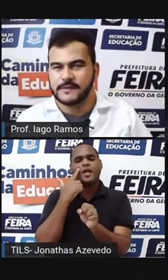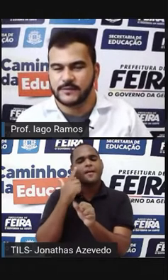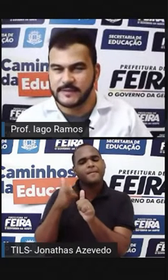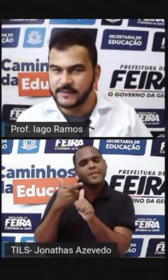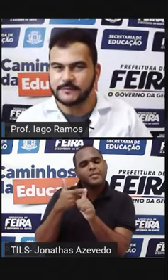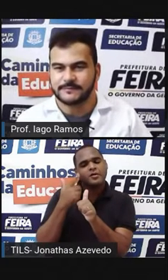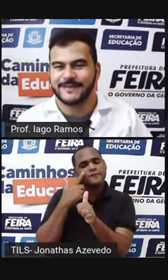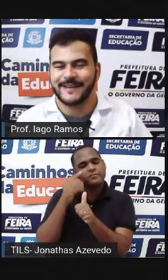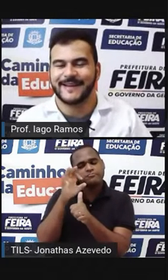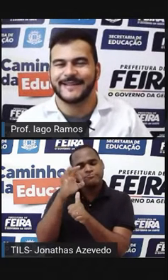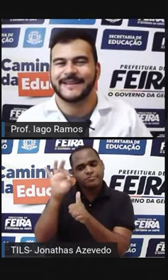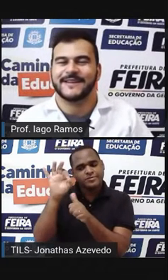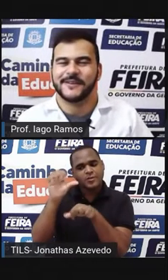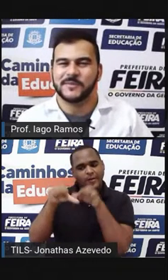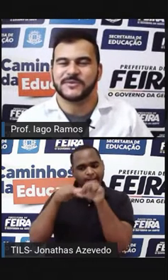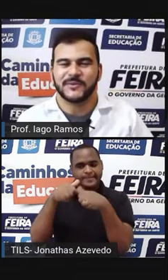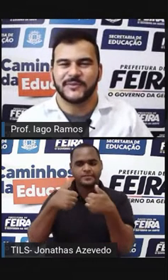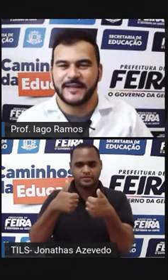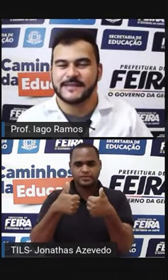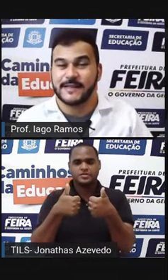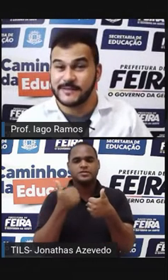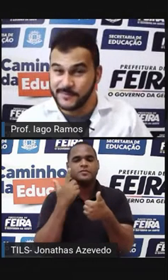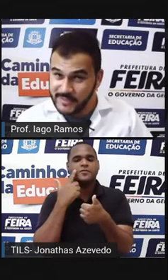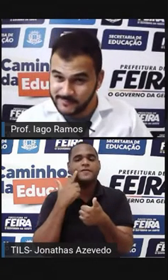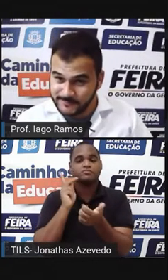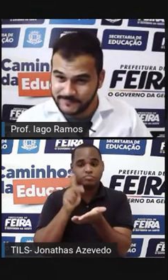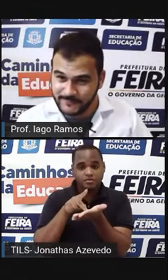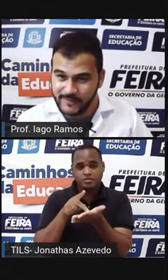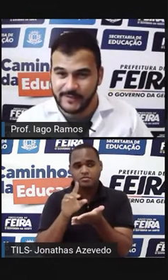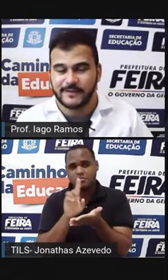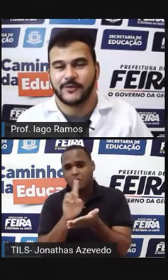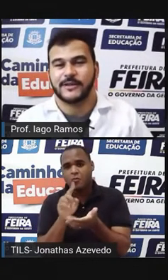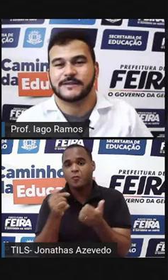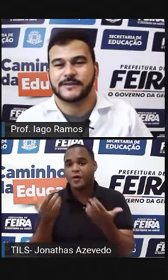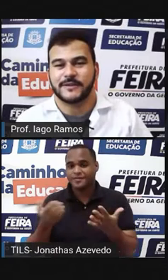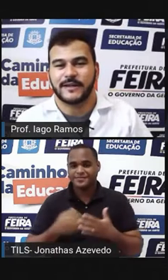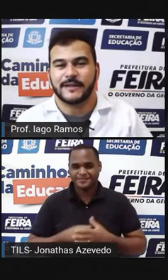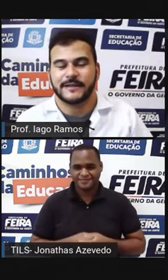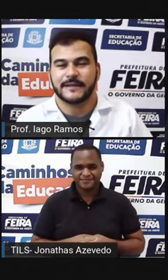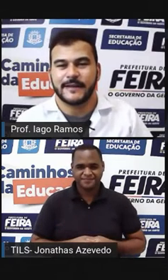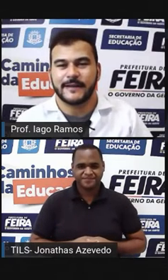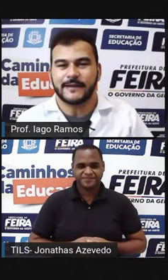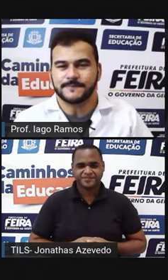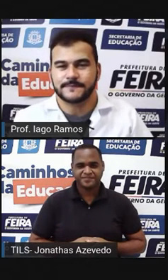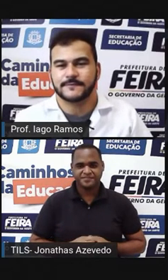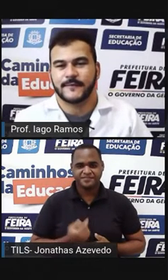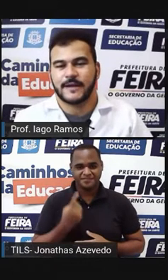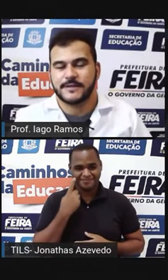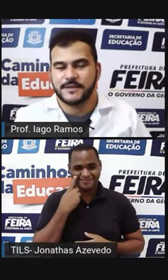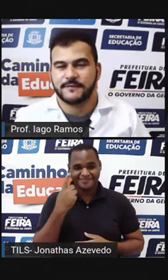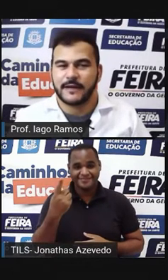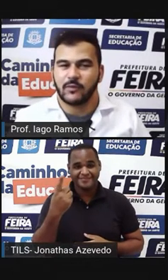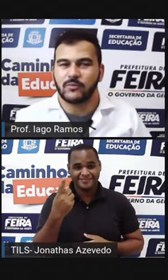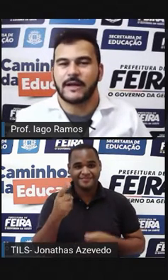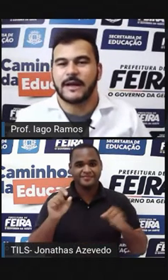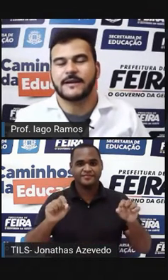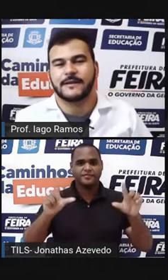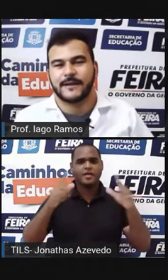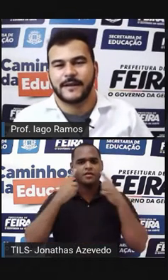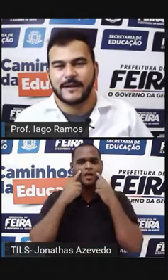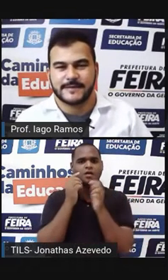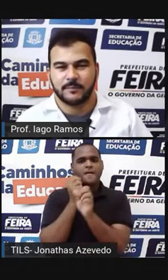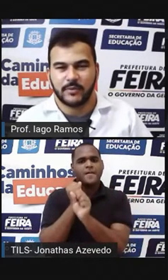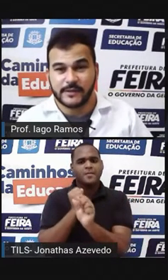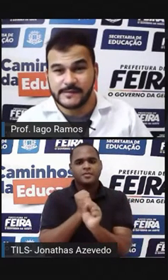uma correçãozinha Vamos conferir se é isso mesmo Então olha só, ali na tela A gente vai calcular